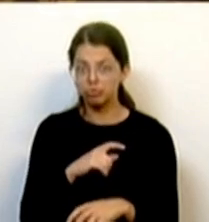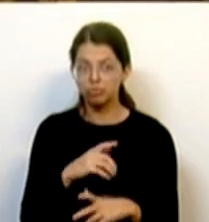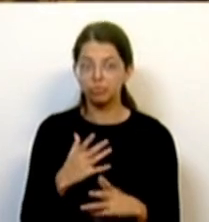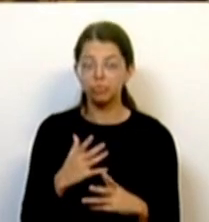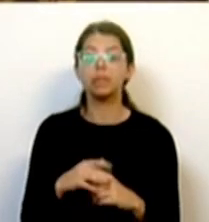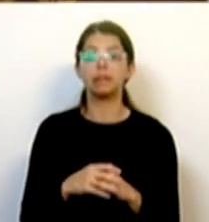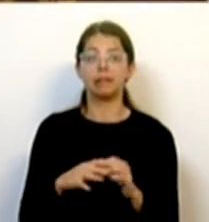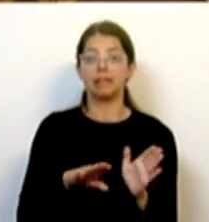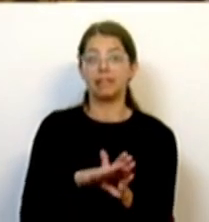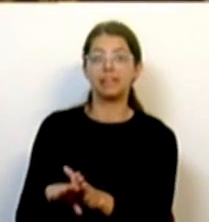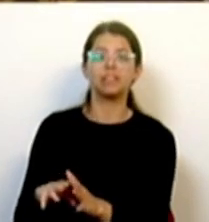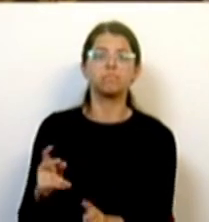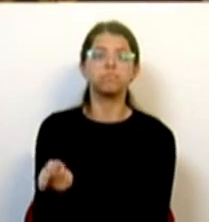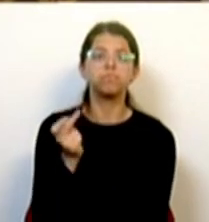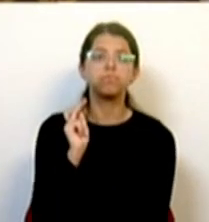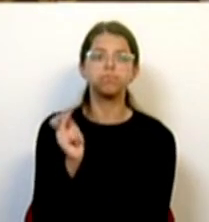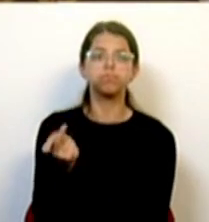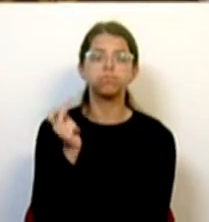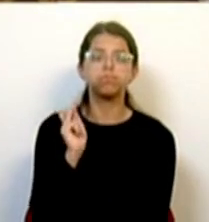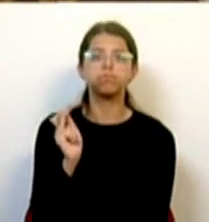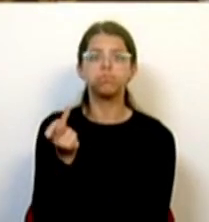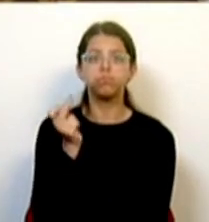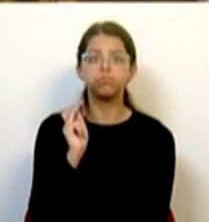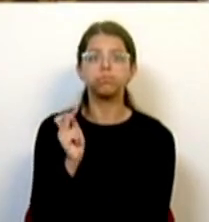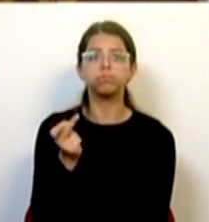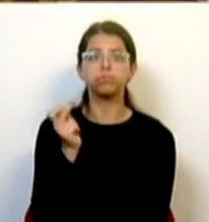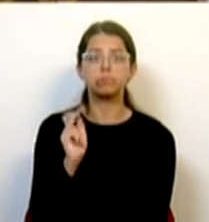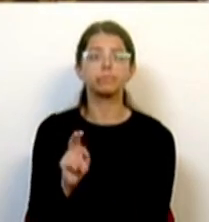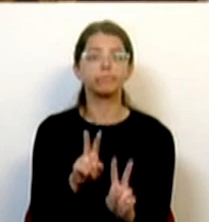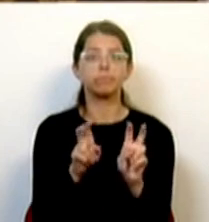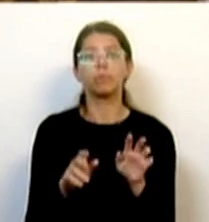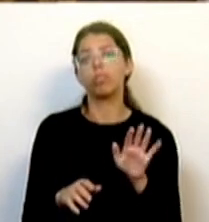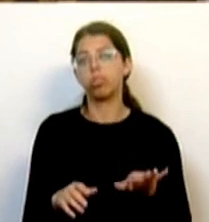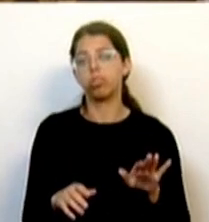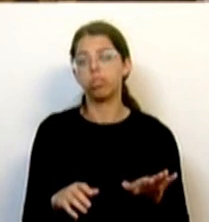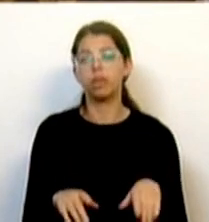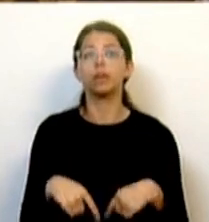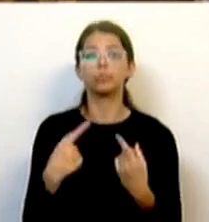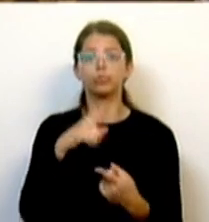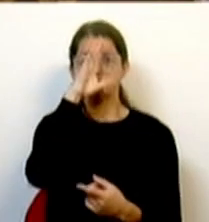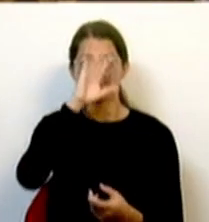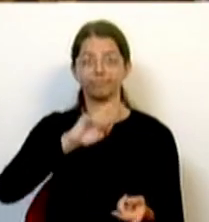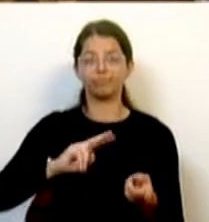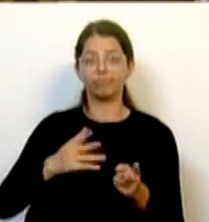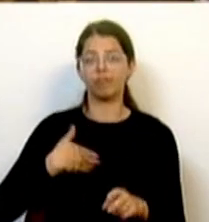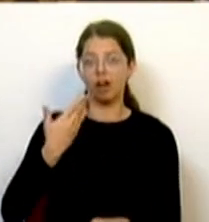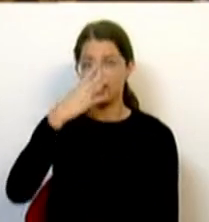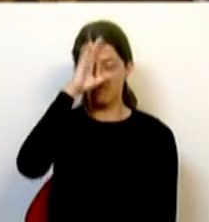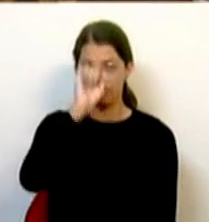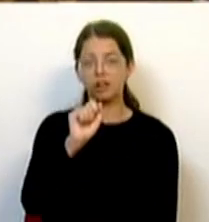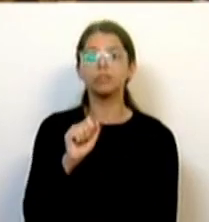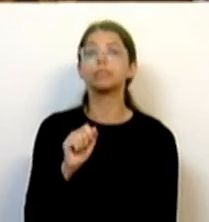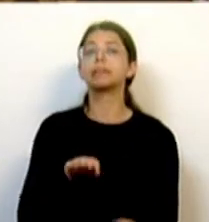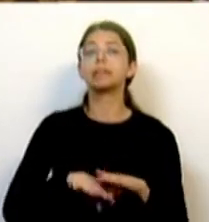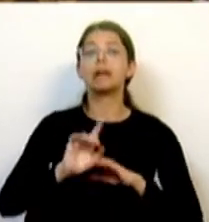A direita durante anos desvalorizou esta questão e mais, quando foi governo, aquilo que fez foi